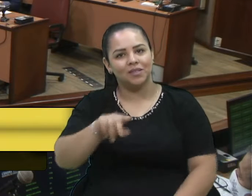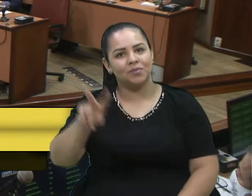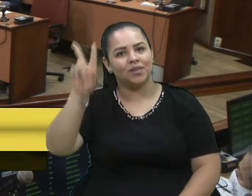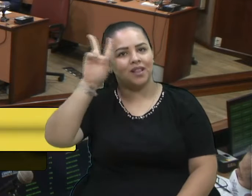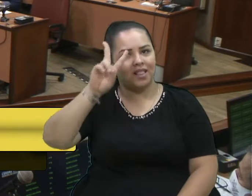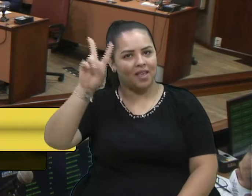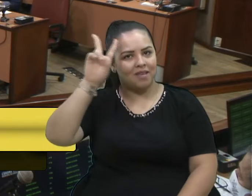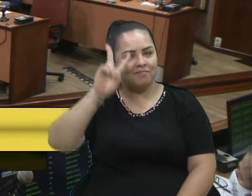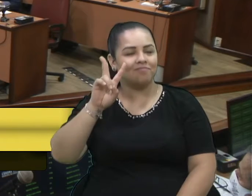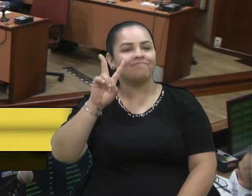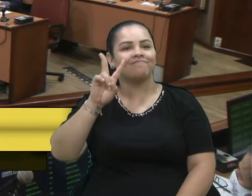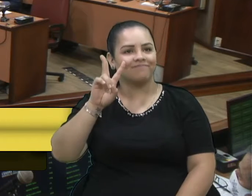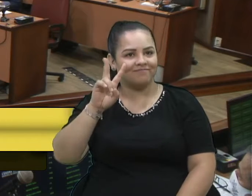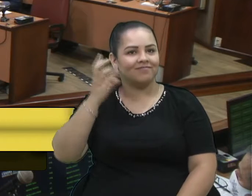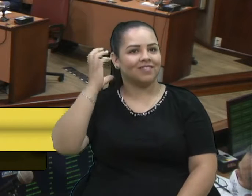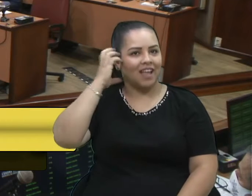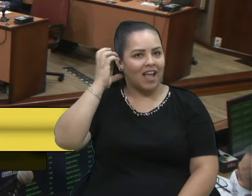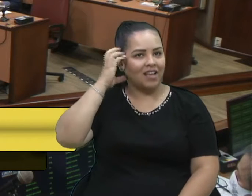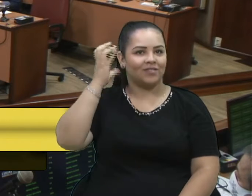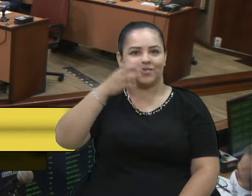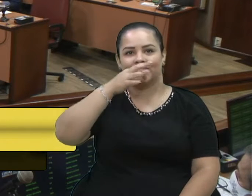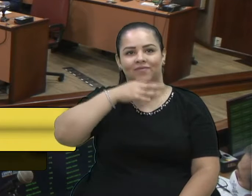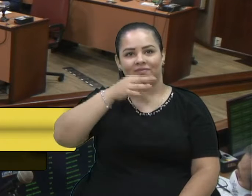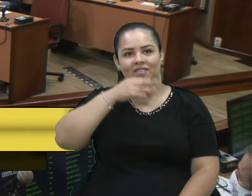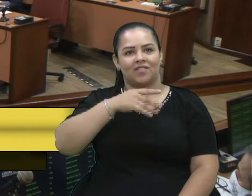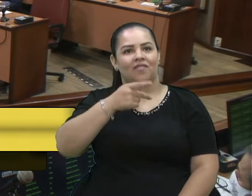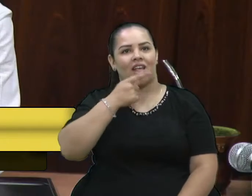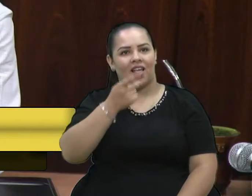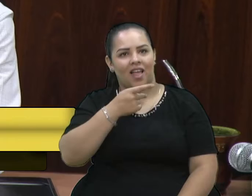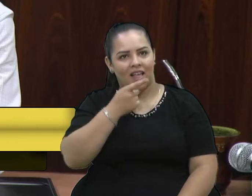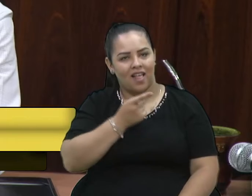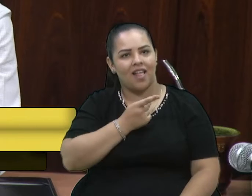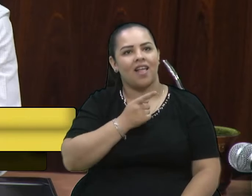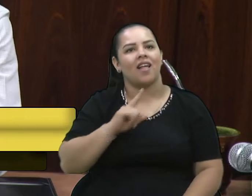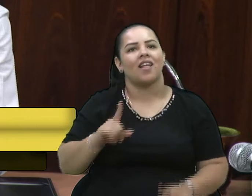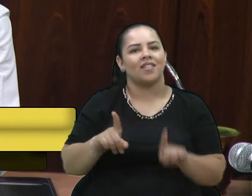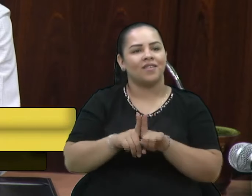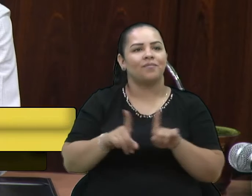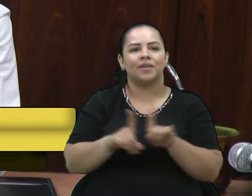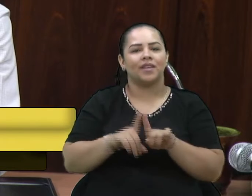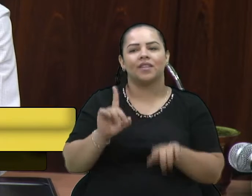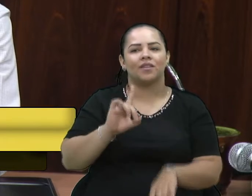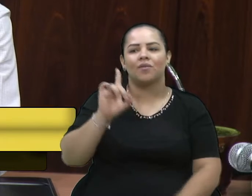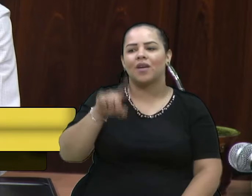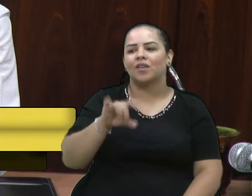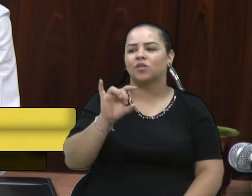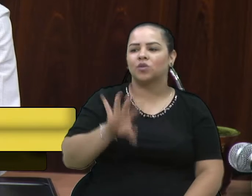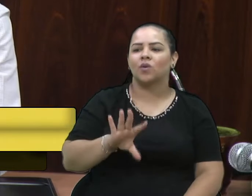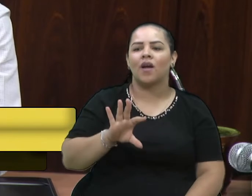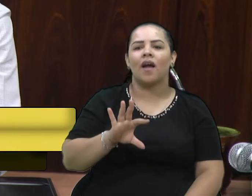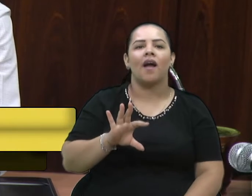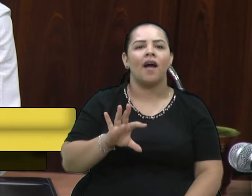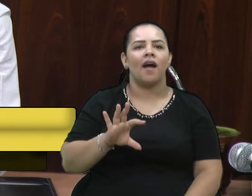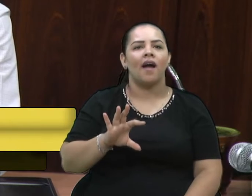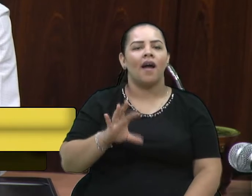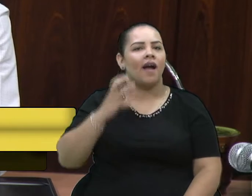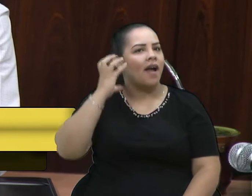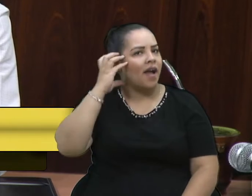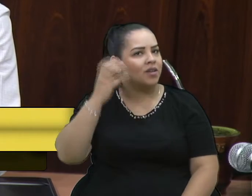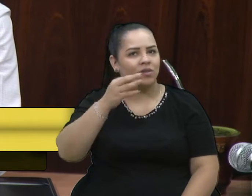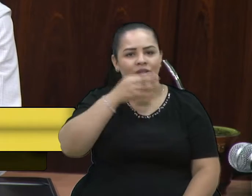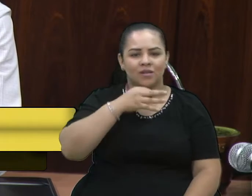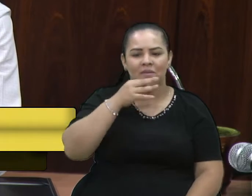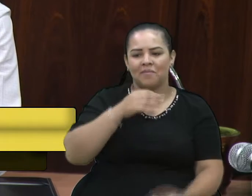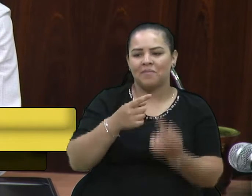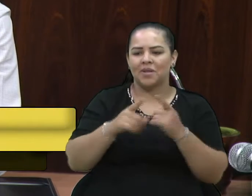na nossa Rádio Caxias e dizer o quanto, não somente a Rádio Caxias, mas todos os veículos de comunicação